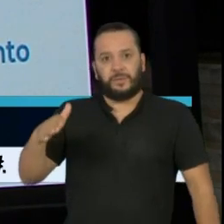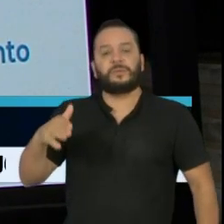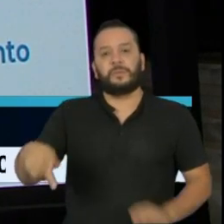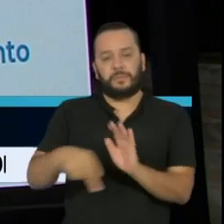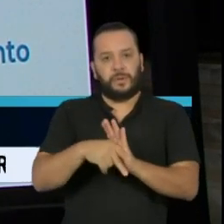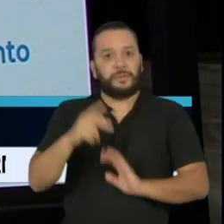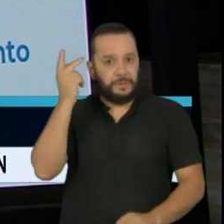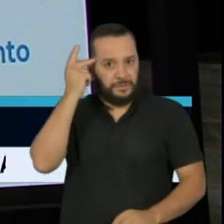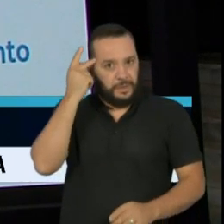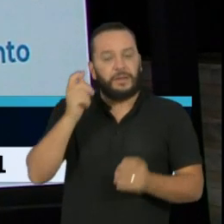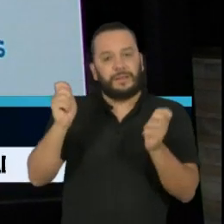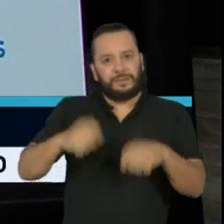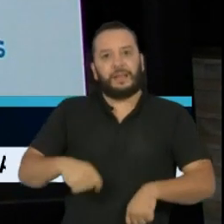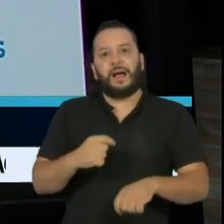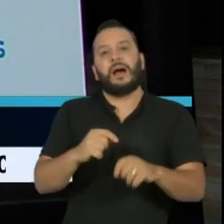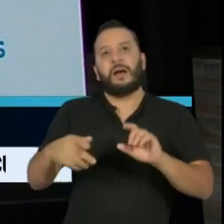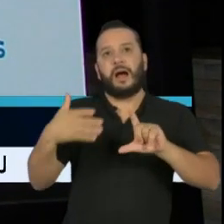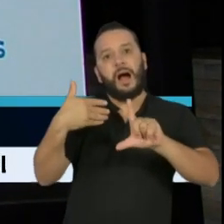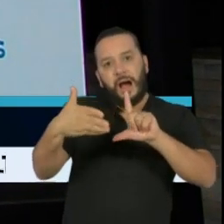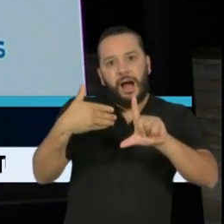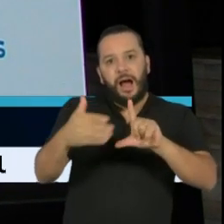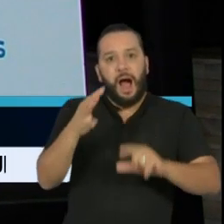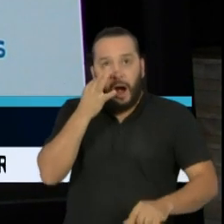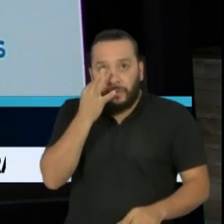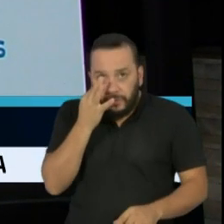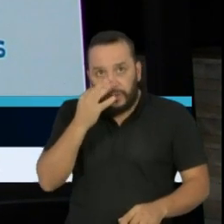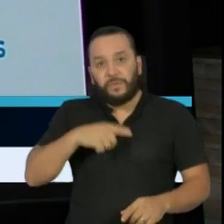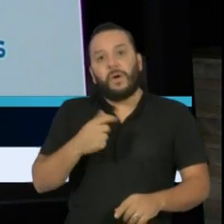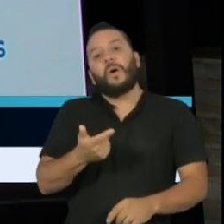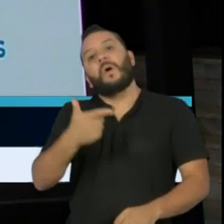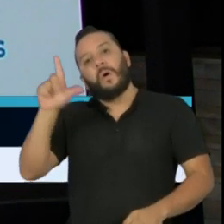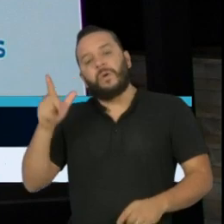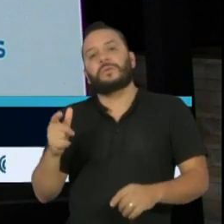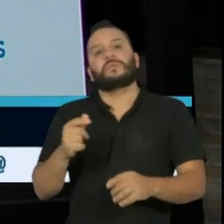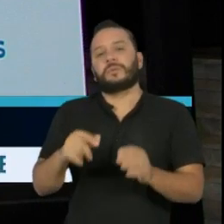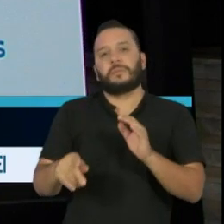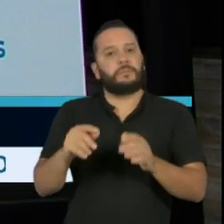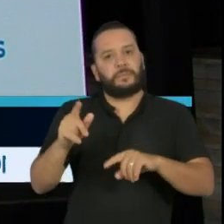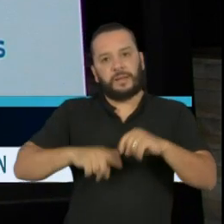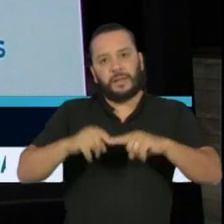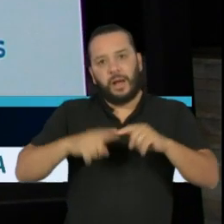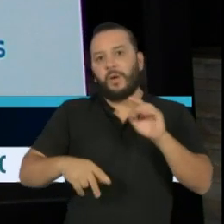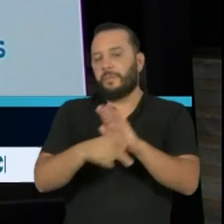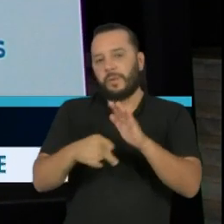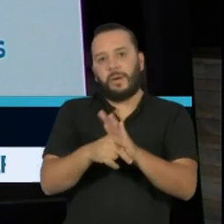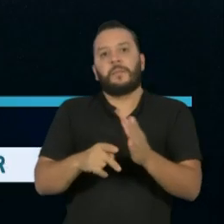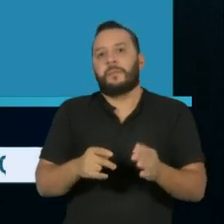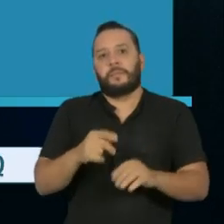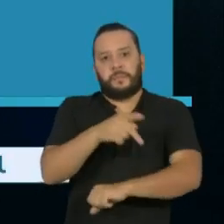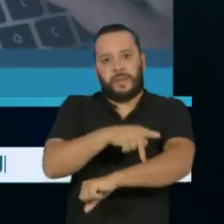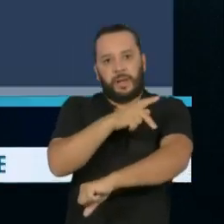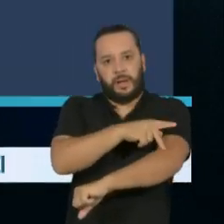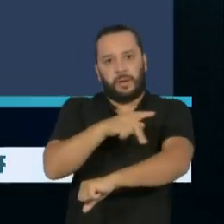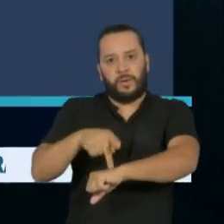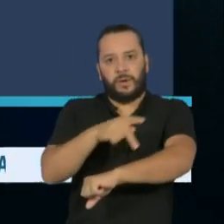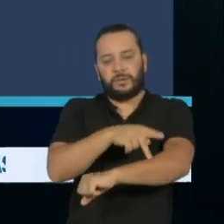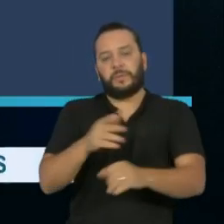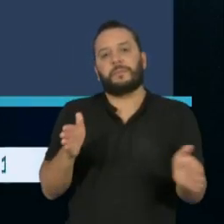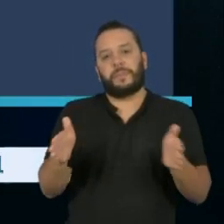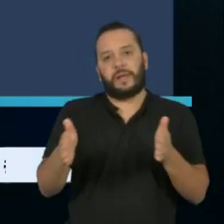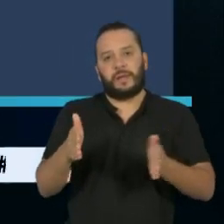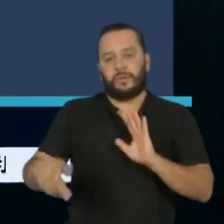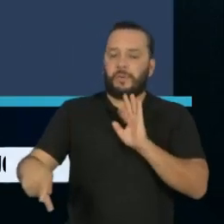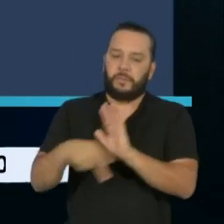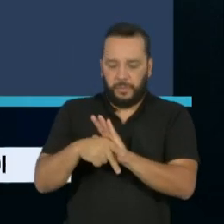estadual tenham aulas ao vivo, videoaulas e outros conteúdos pedagógicos mesmo durante o período da quarentena. O download está